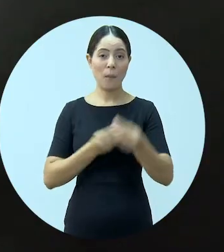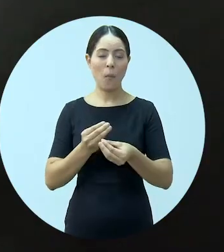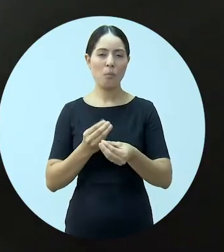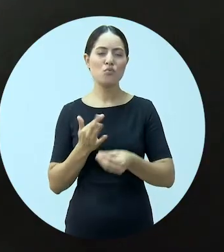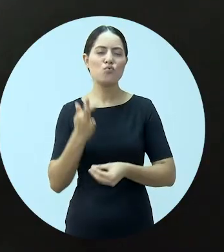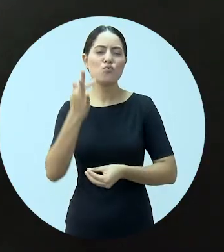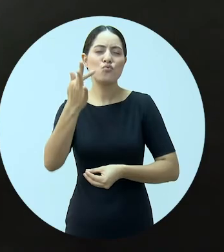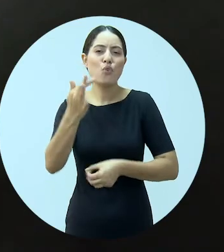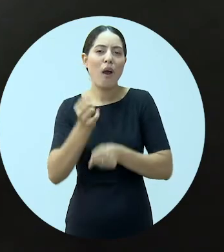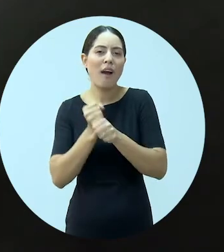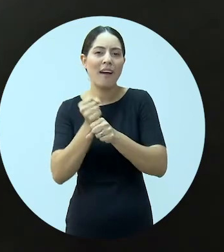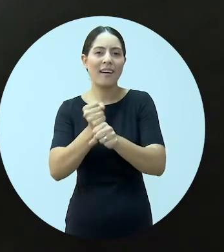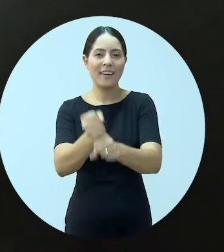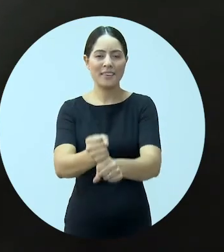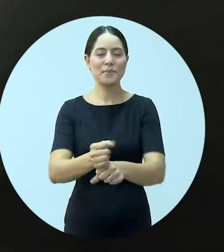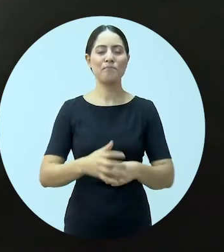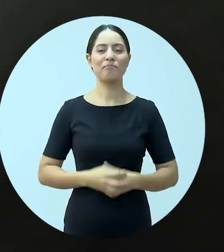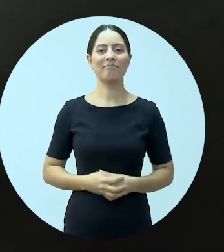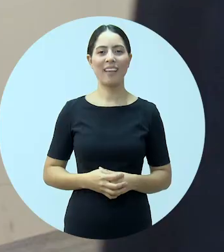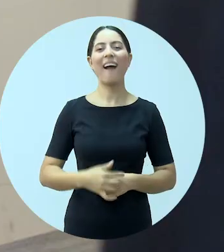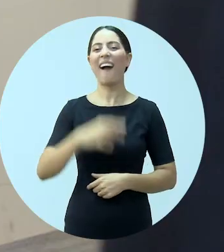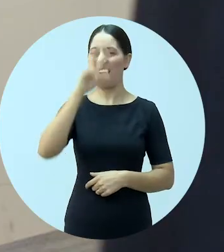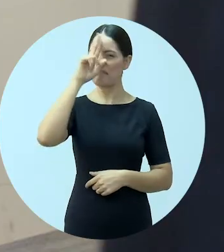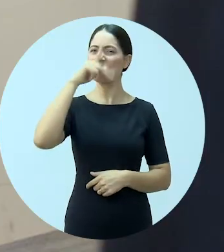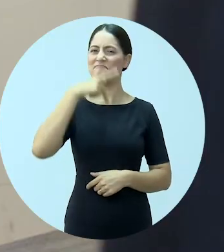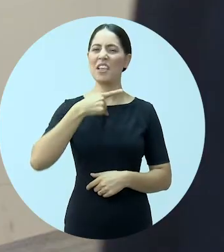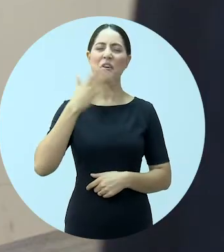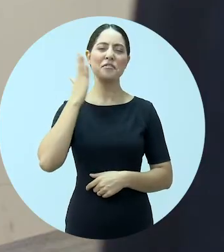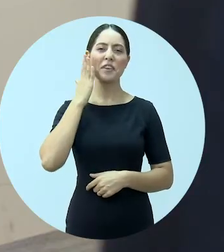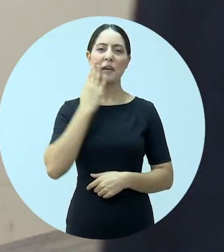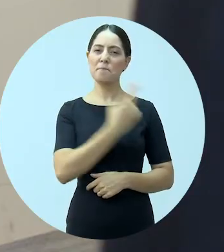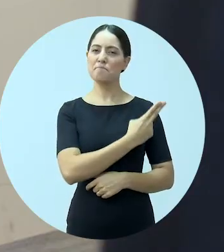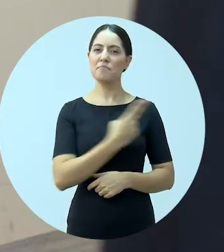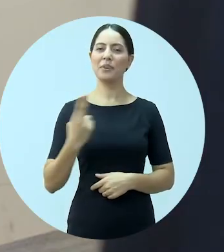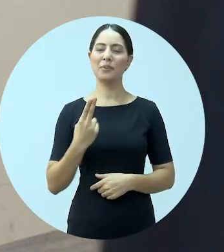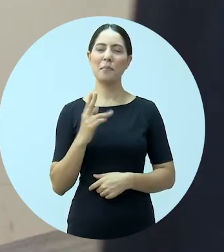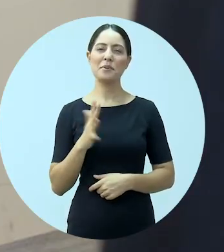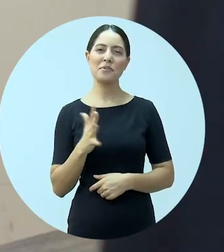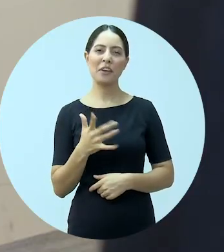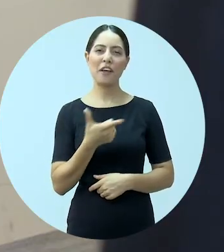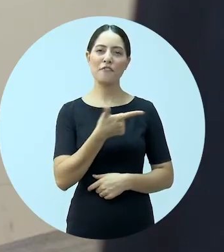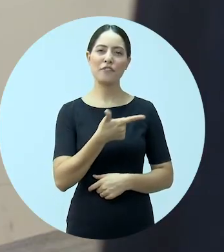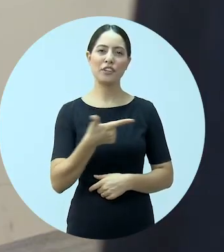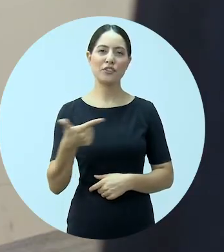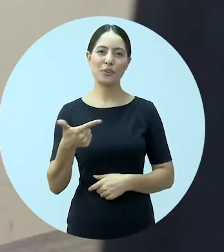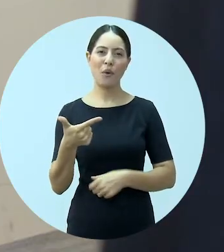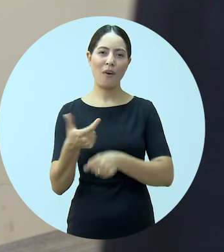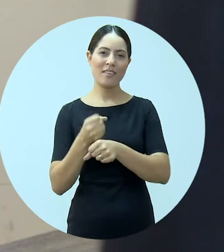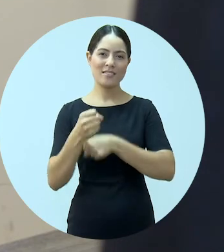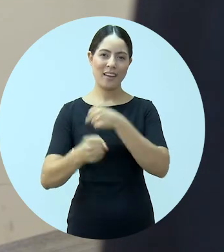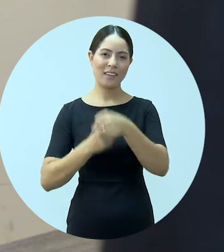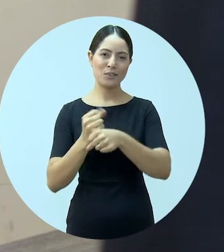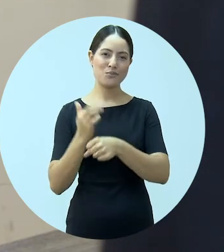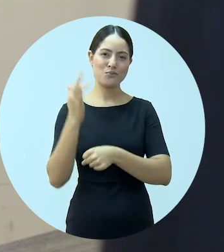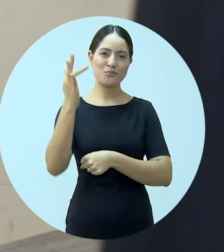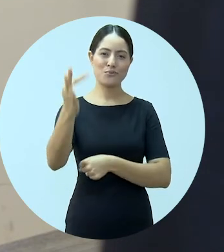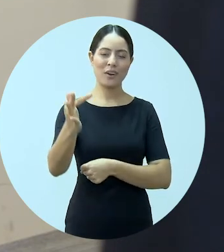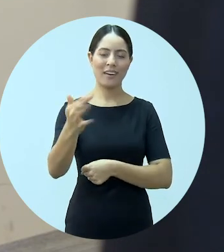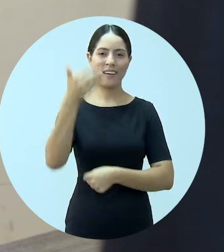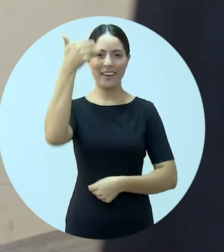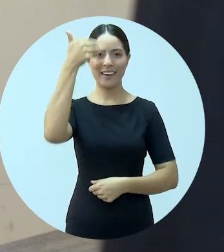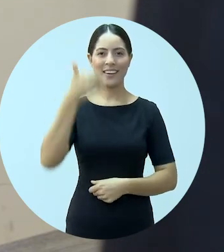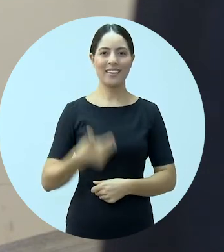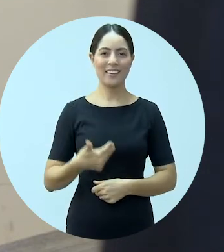sabe onde quer estar em alguns anos. A certeza é de que eu quero que as pessoas associem com o Leonardo daqui a mais 22